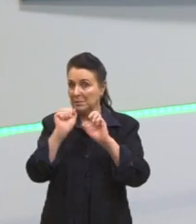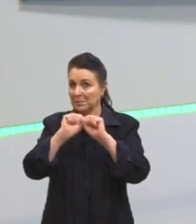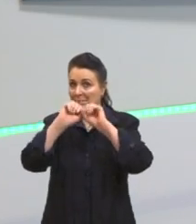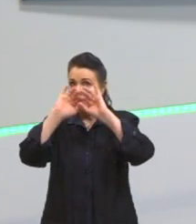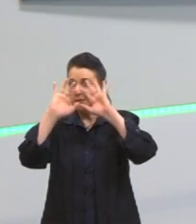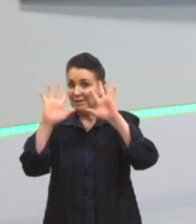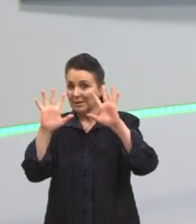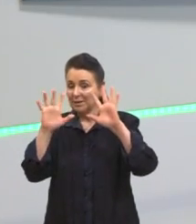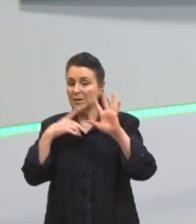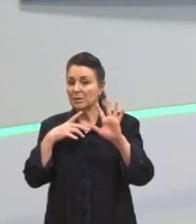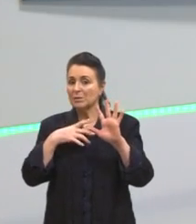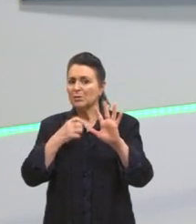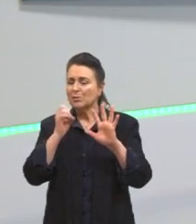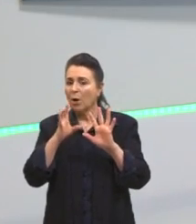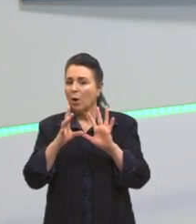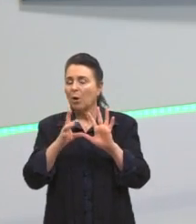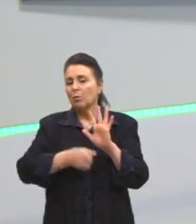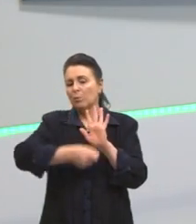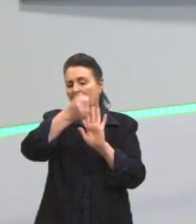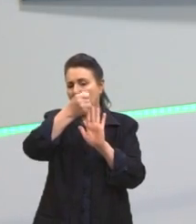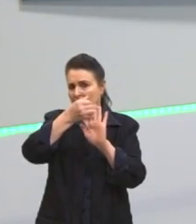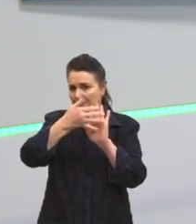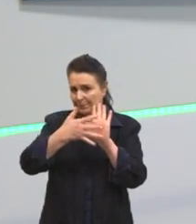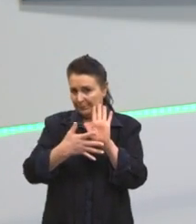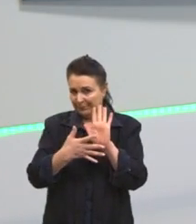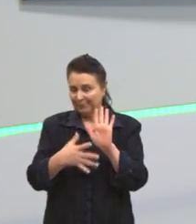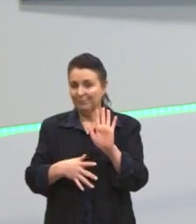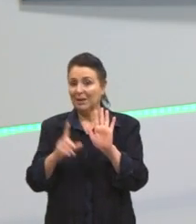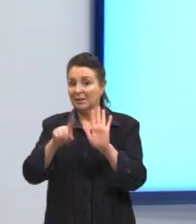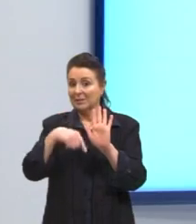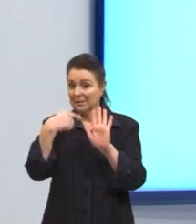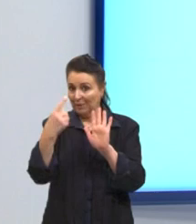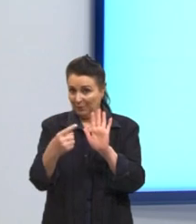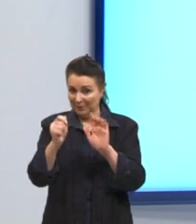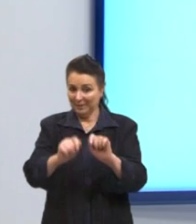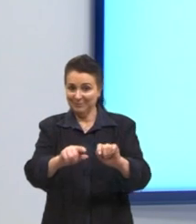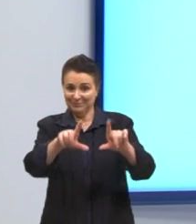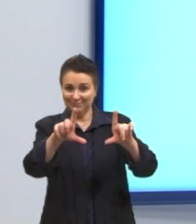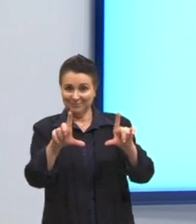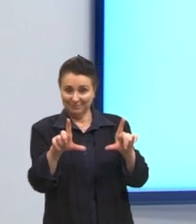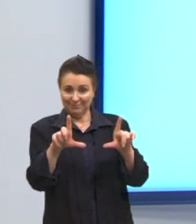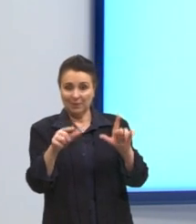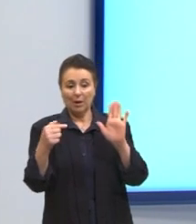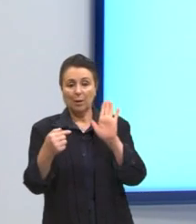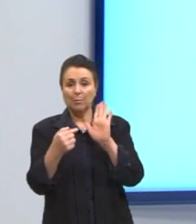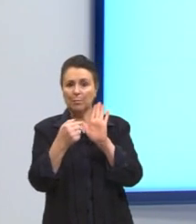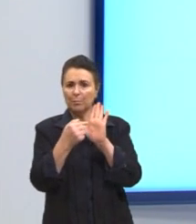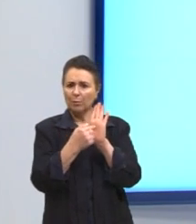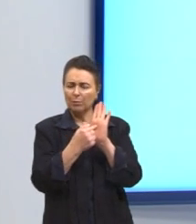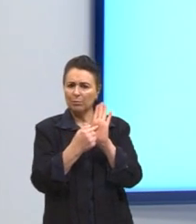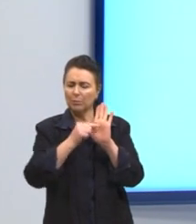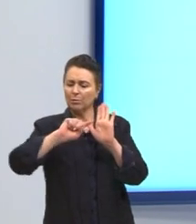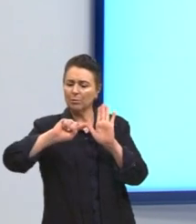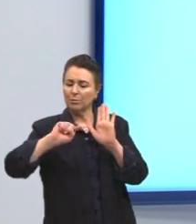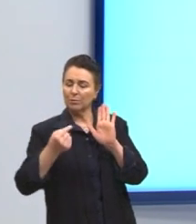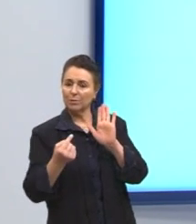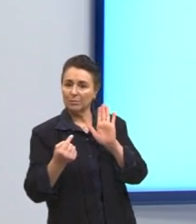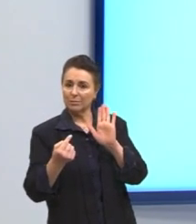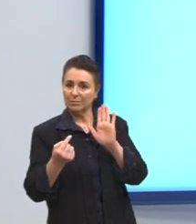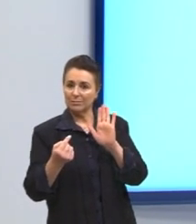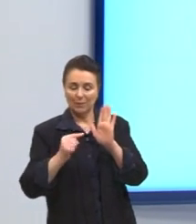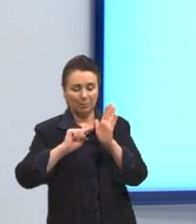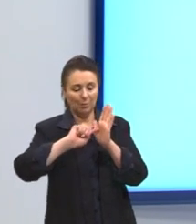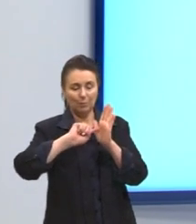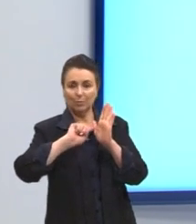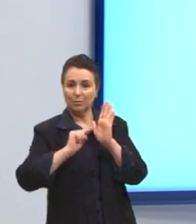e aqui é uma breve definição. Então, na nossa próxima tela, ponto e vírgula é o nosso primeiro sinal de